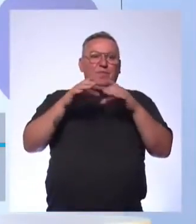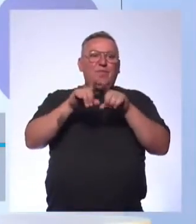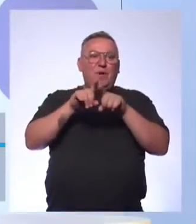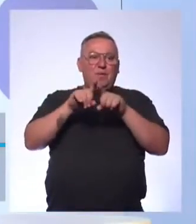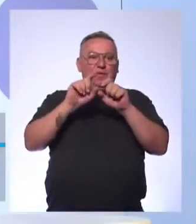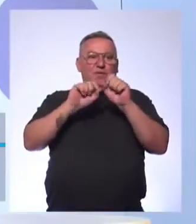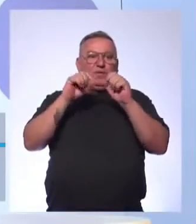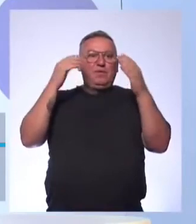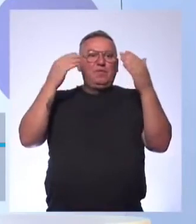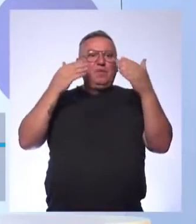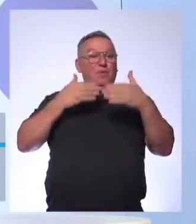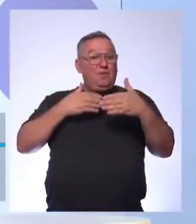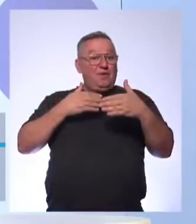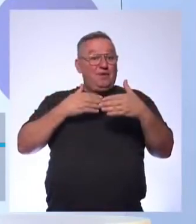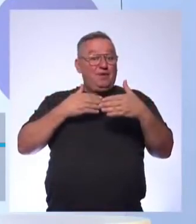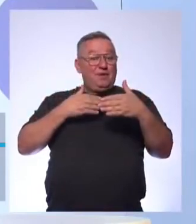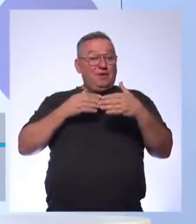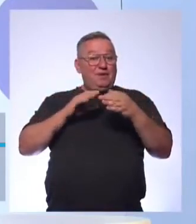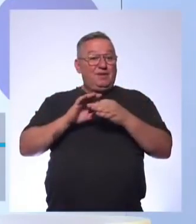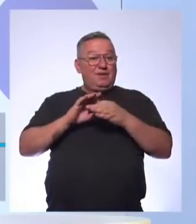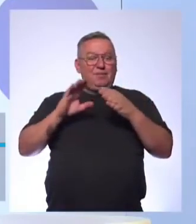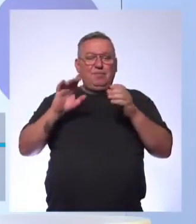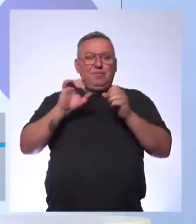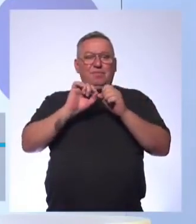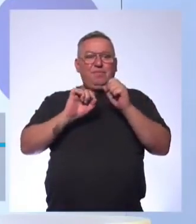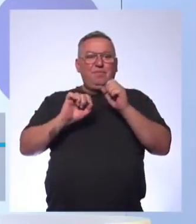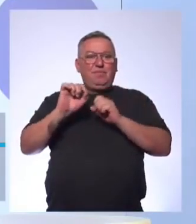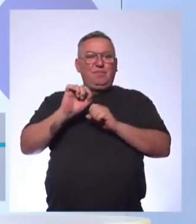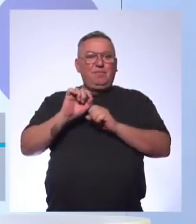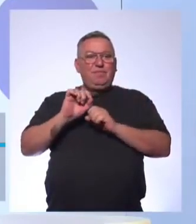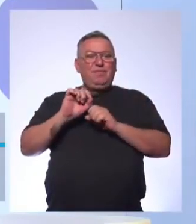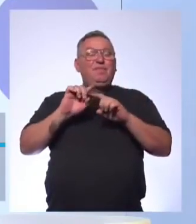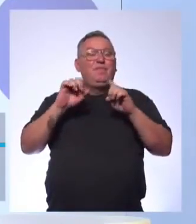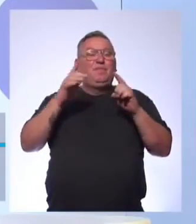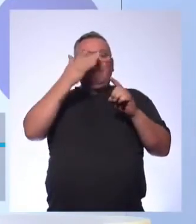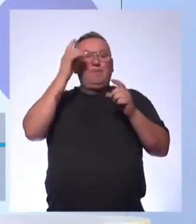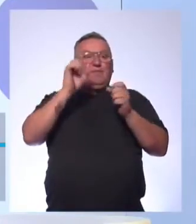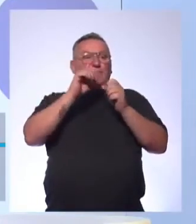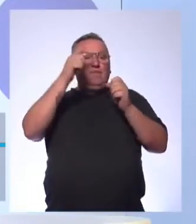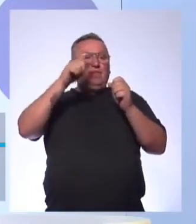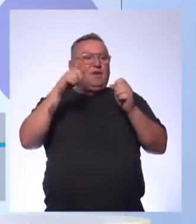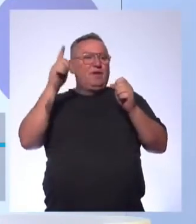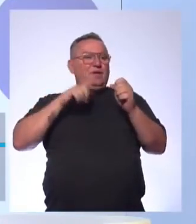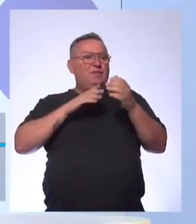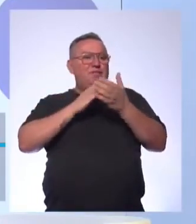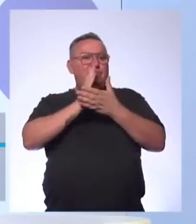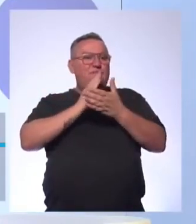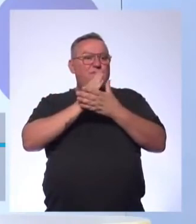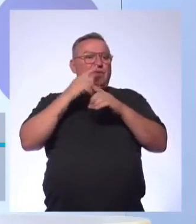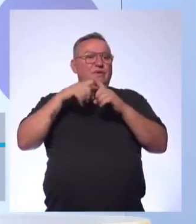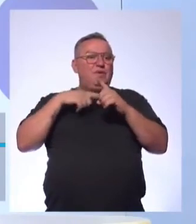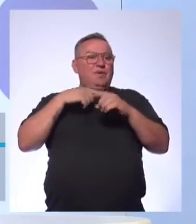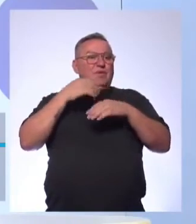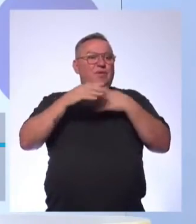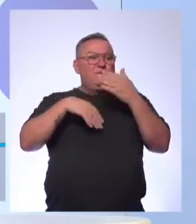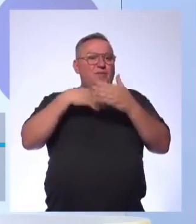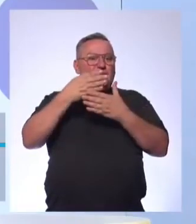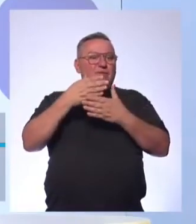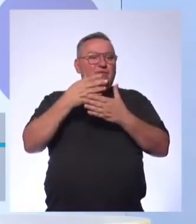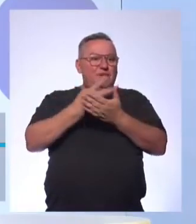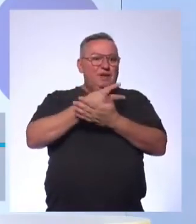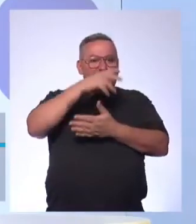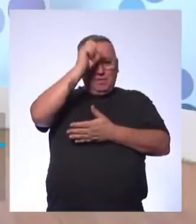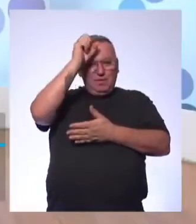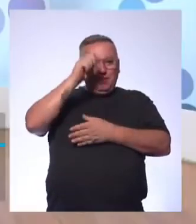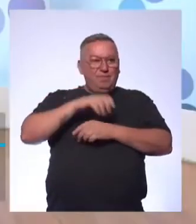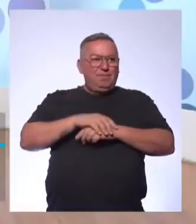faço prova, e aí eu deixo lá para fazer E aí o pessoal refaz até acertar tudo, eu deixo Porque aí faz parte também, você erra e aprende,